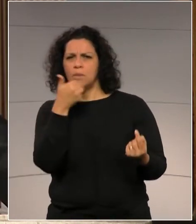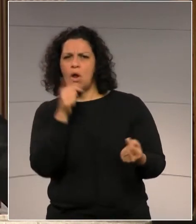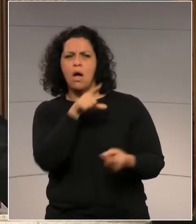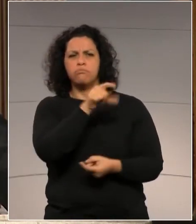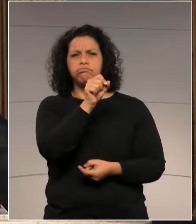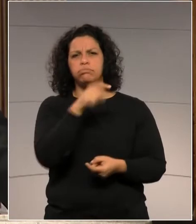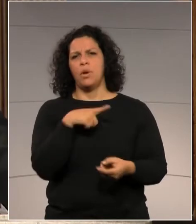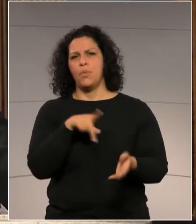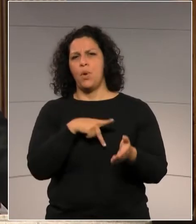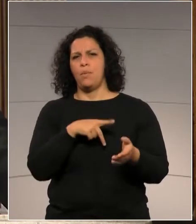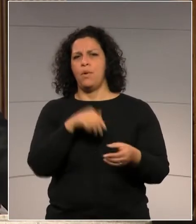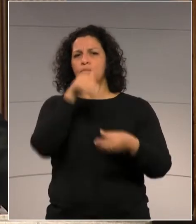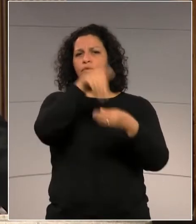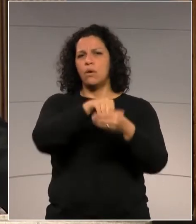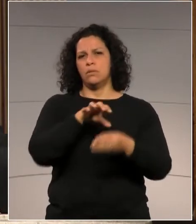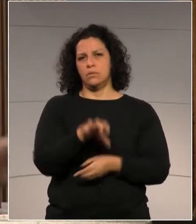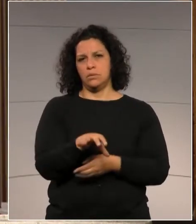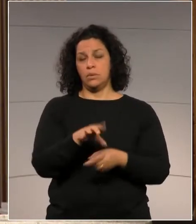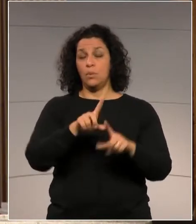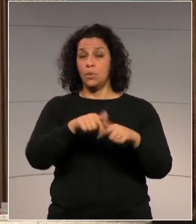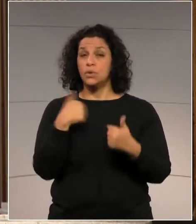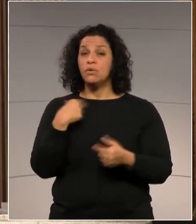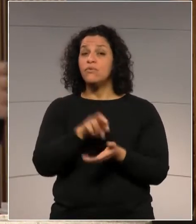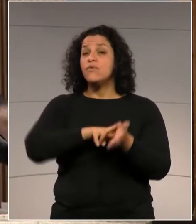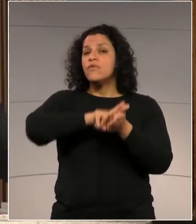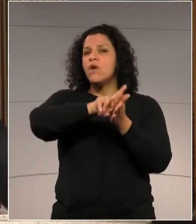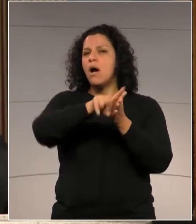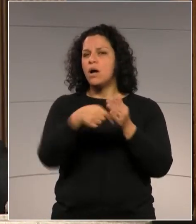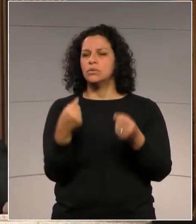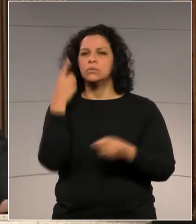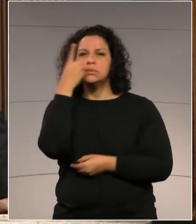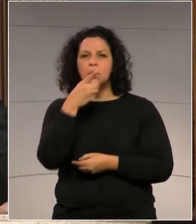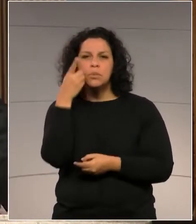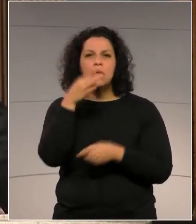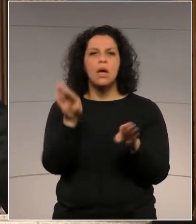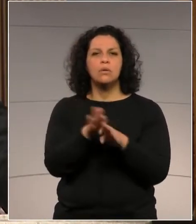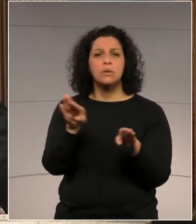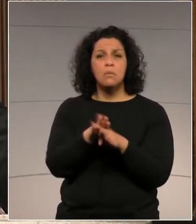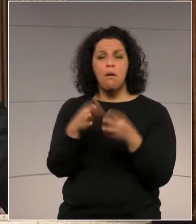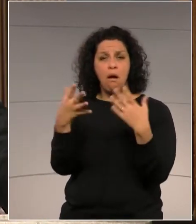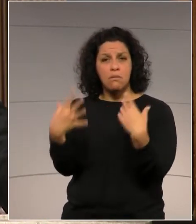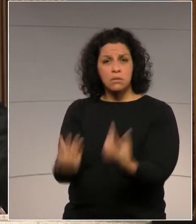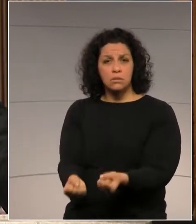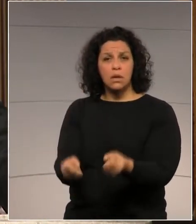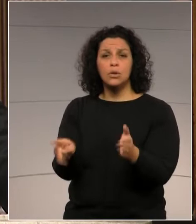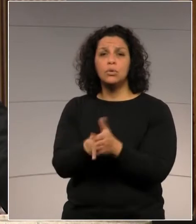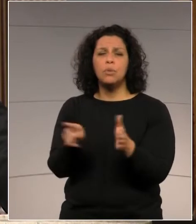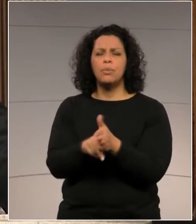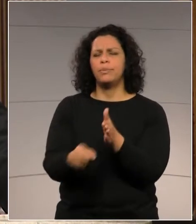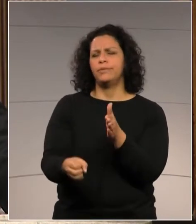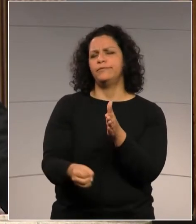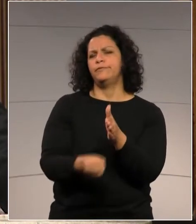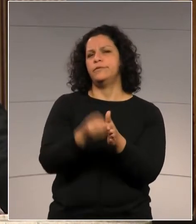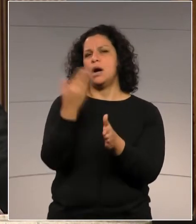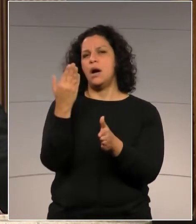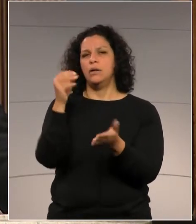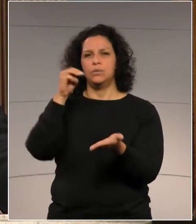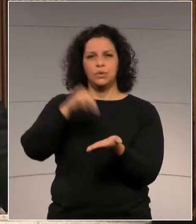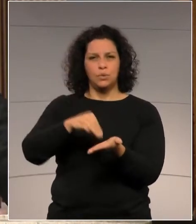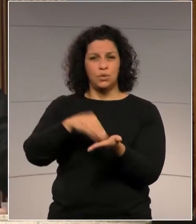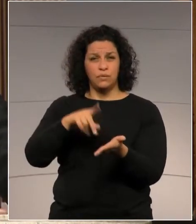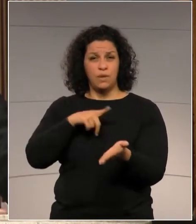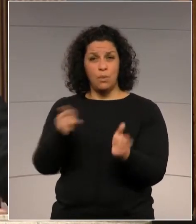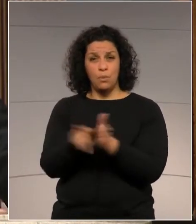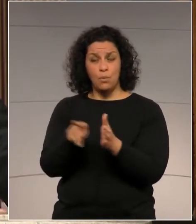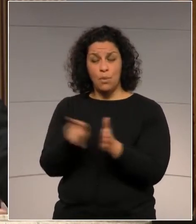E vários deputados foram convencidos por motivos diversos, que é a sua